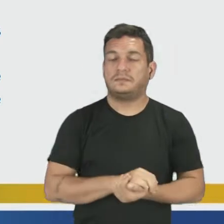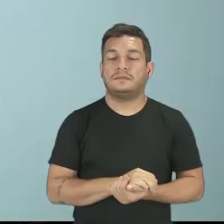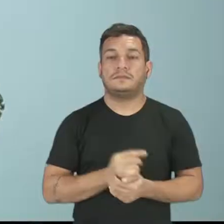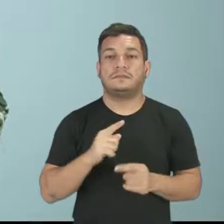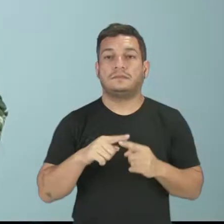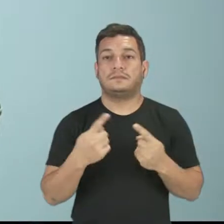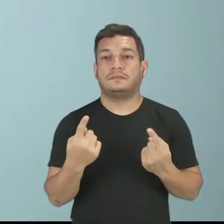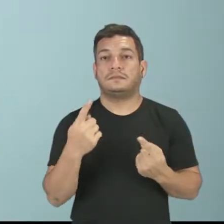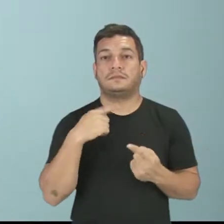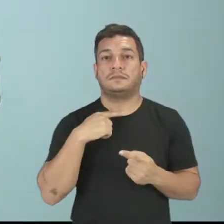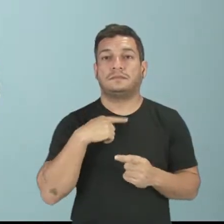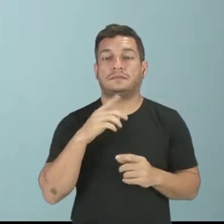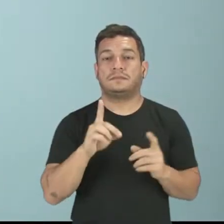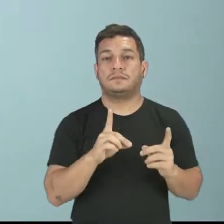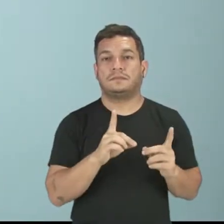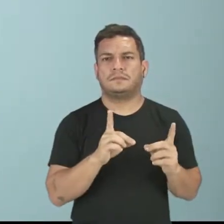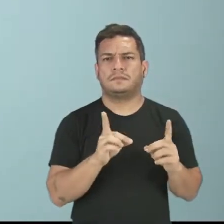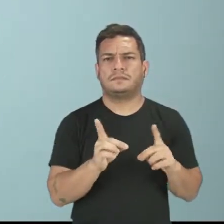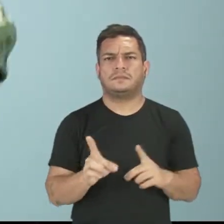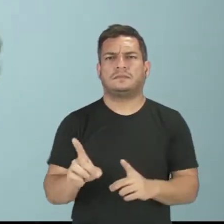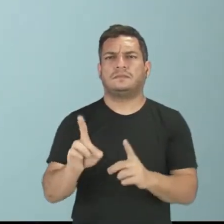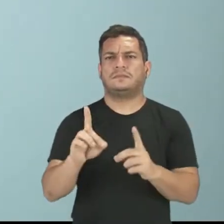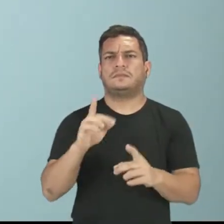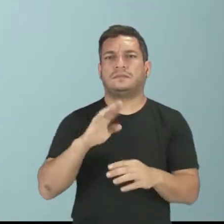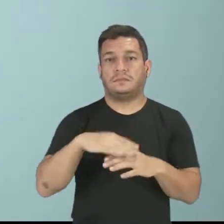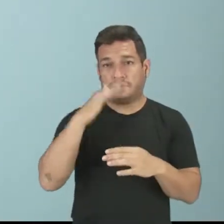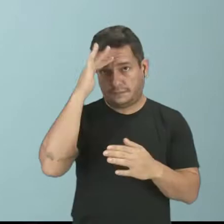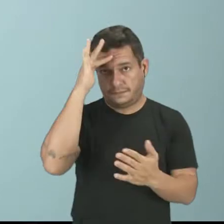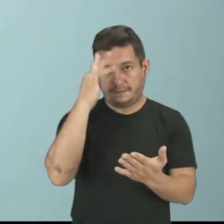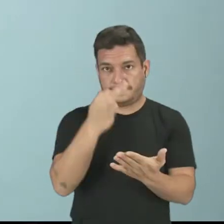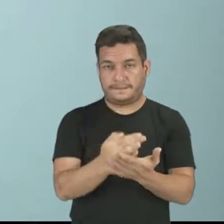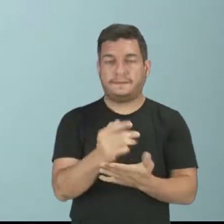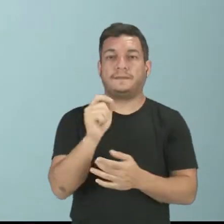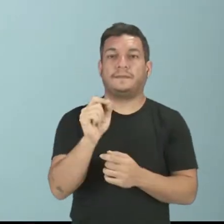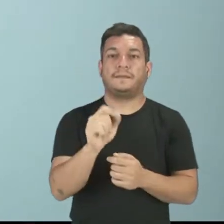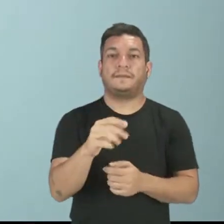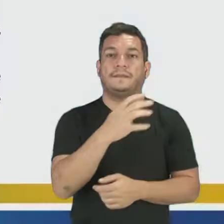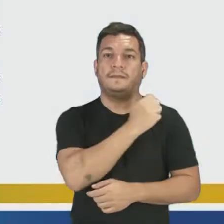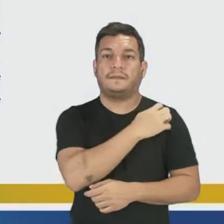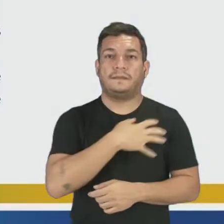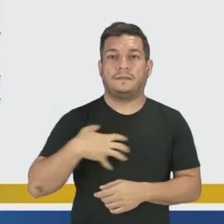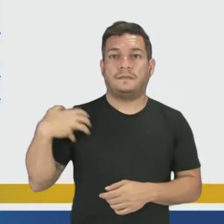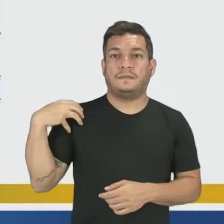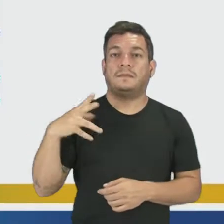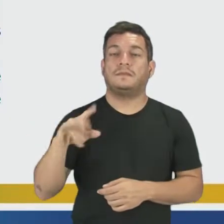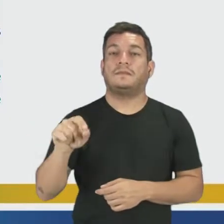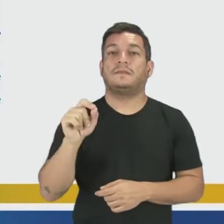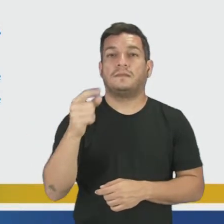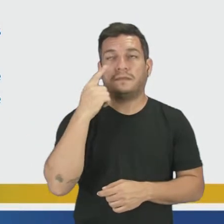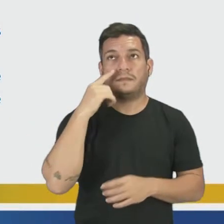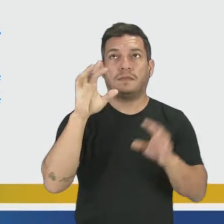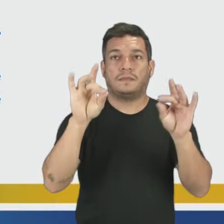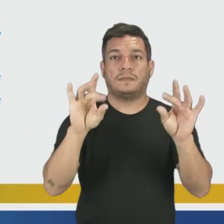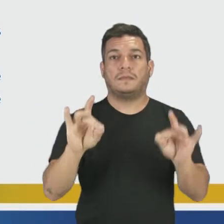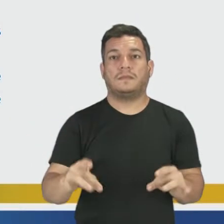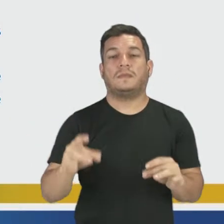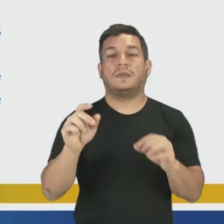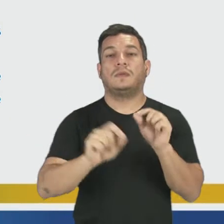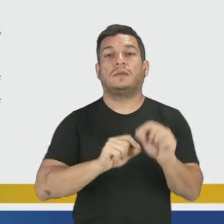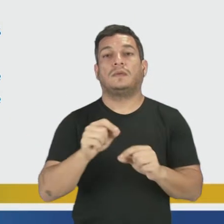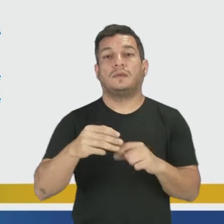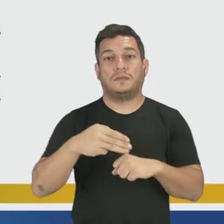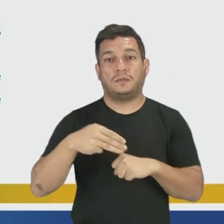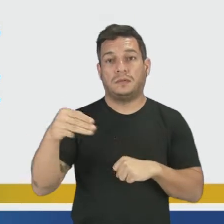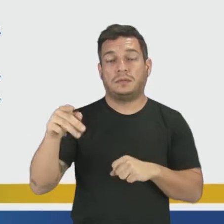Mas o seu discípulo mais fiel, Aristóteles, ele vai pegar essa definição do seu